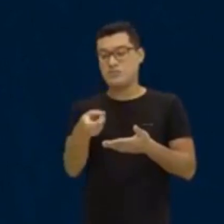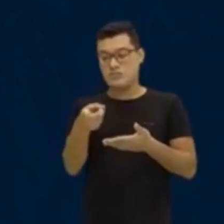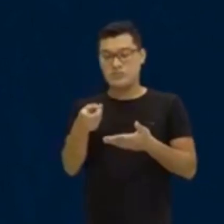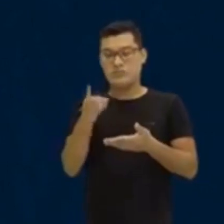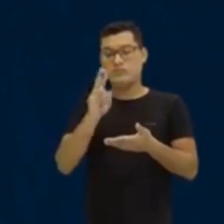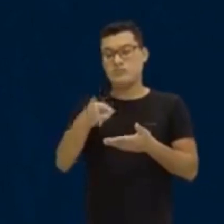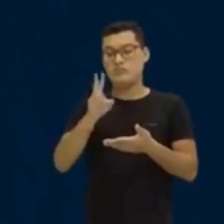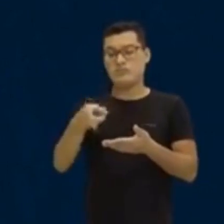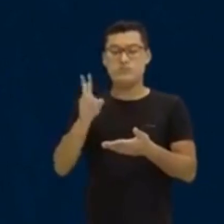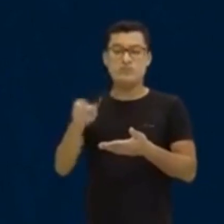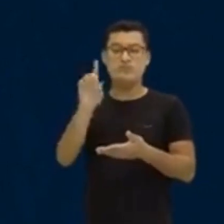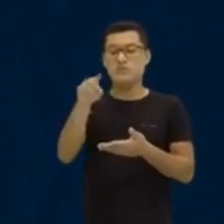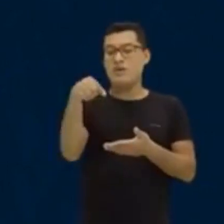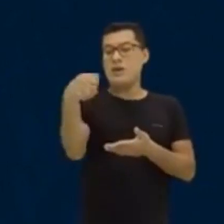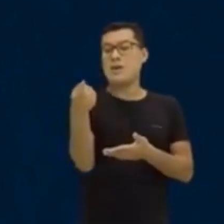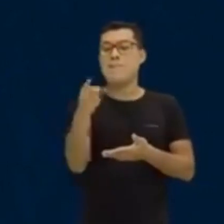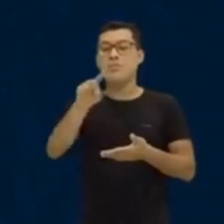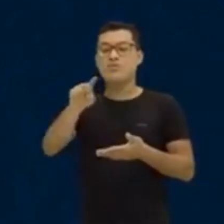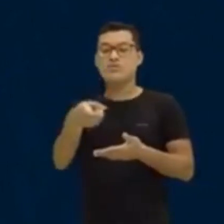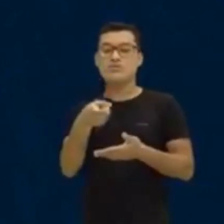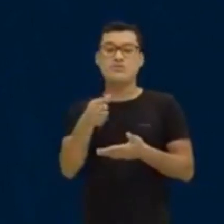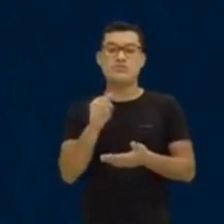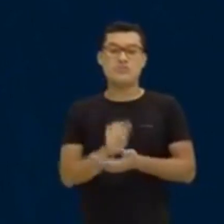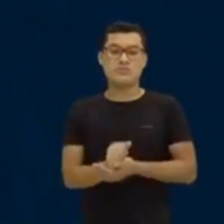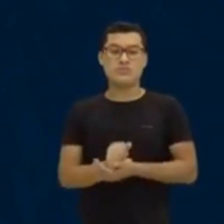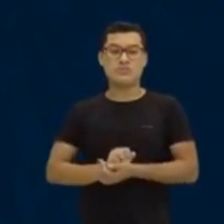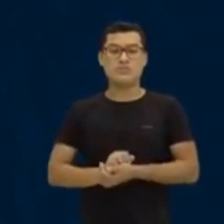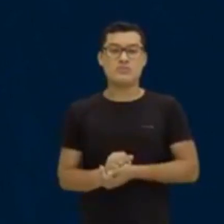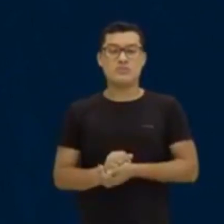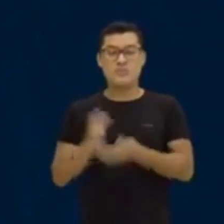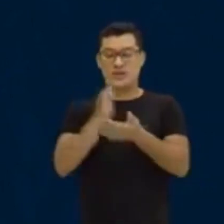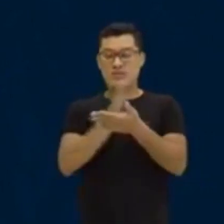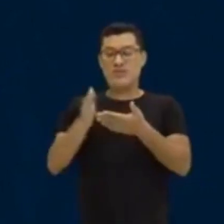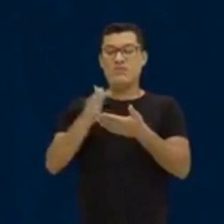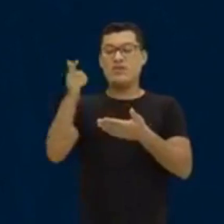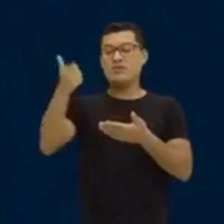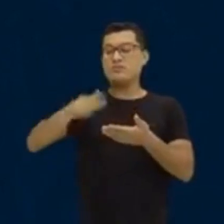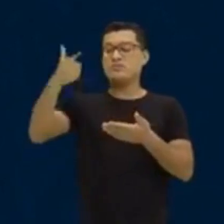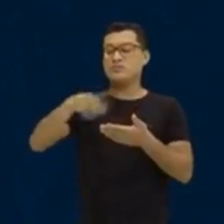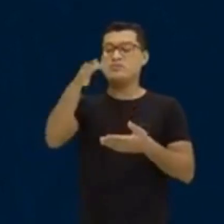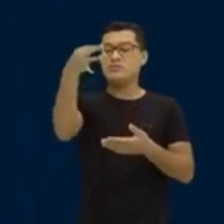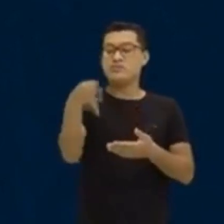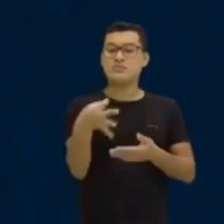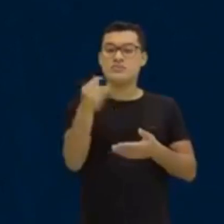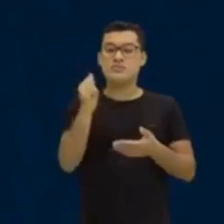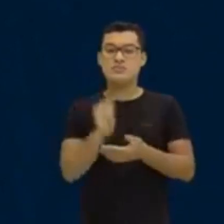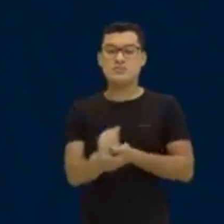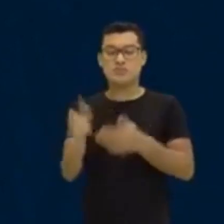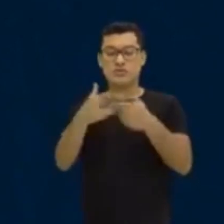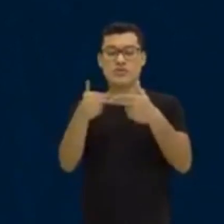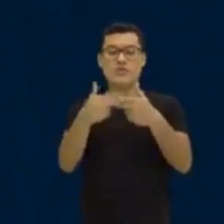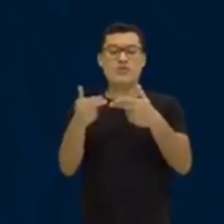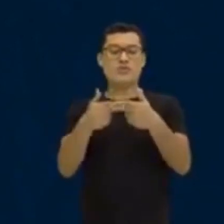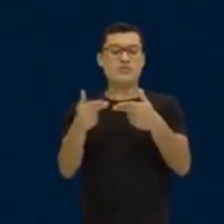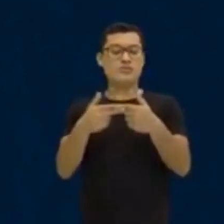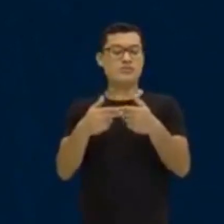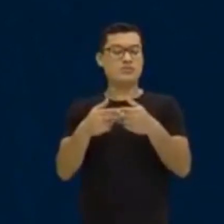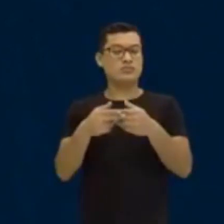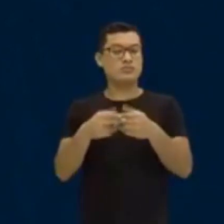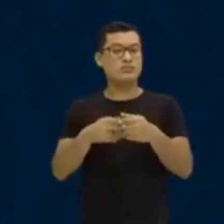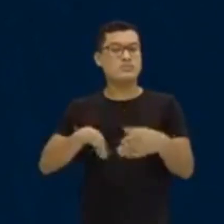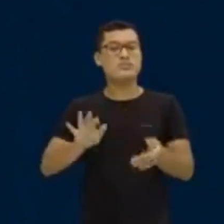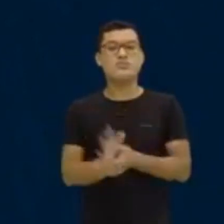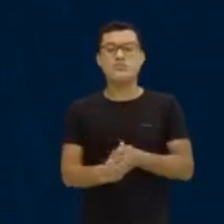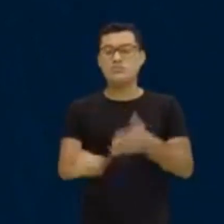lance é depois da vírgula e depois de uma parte que repete. Tá certo? E aí eu uso esse esqueminha aí que eu mostrei pra